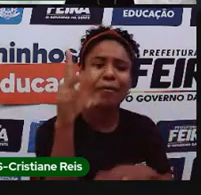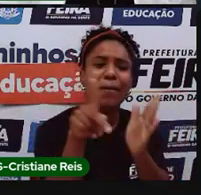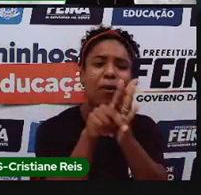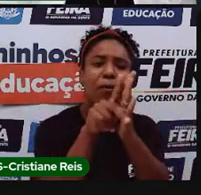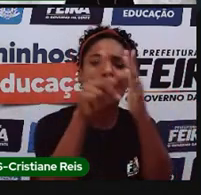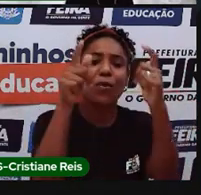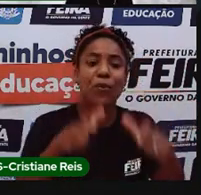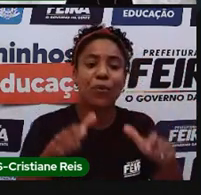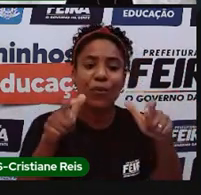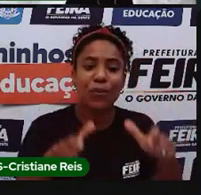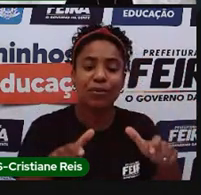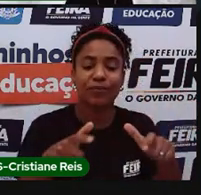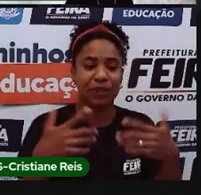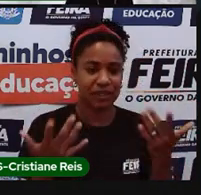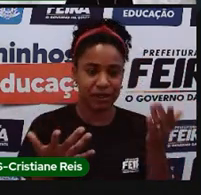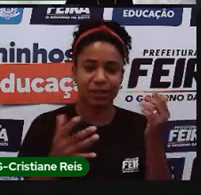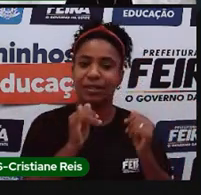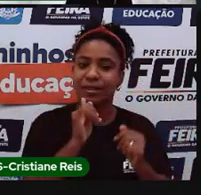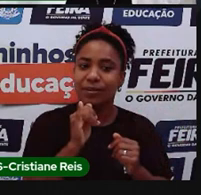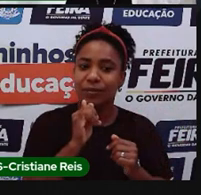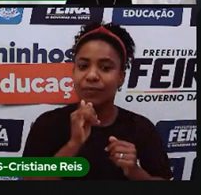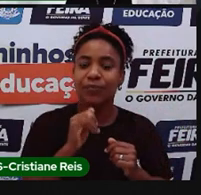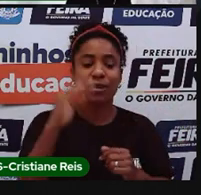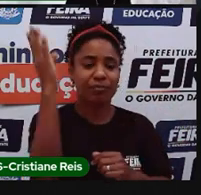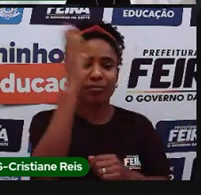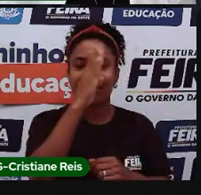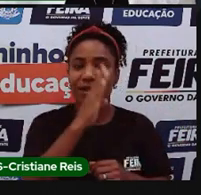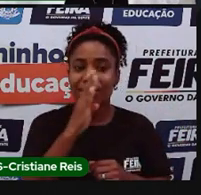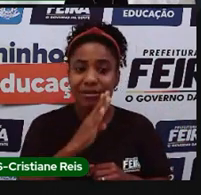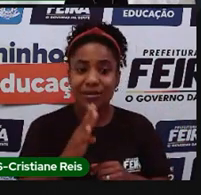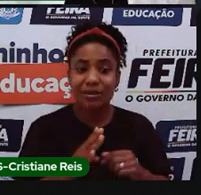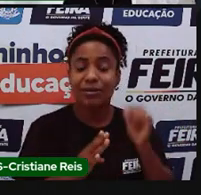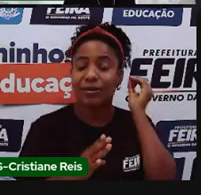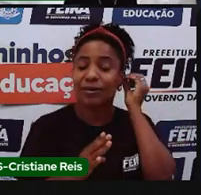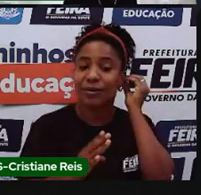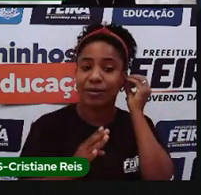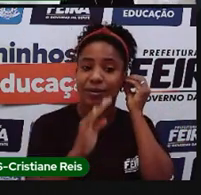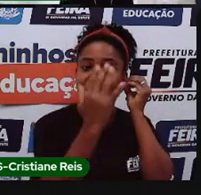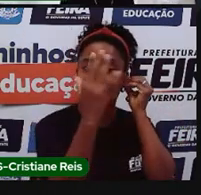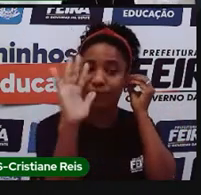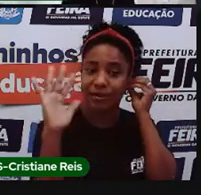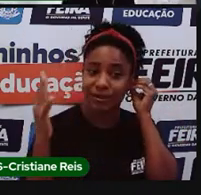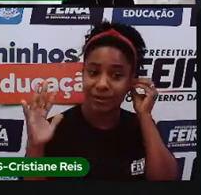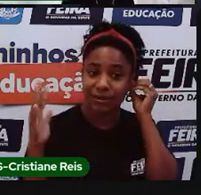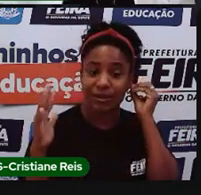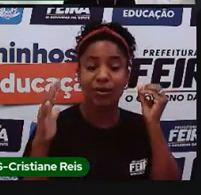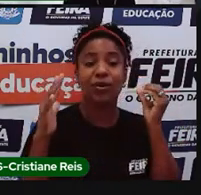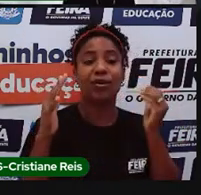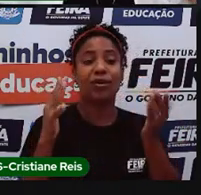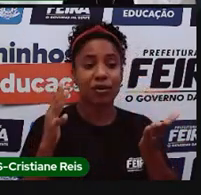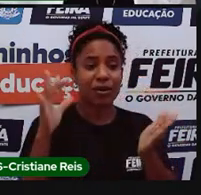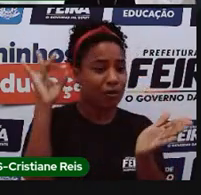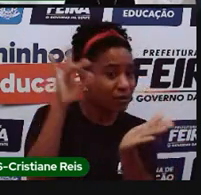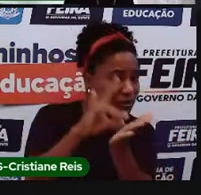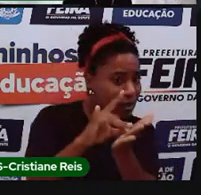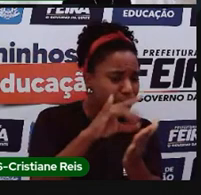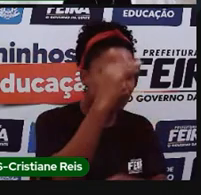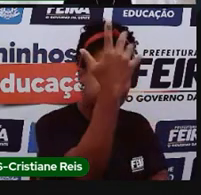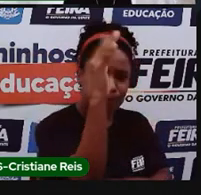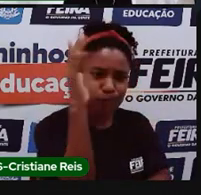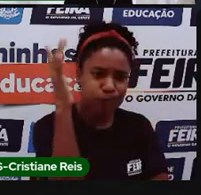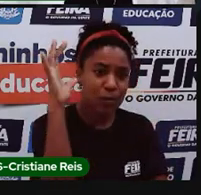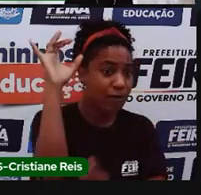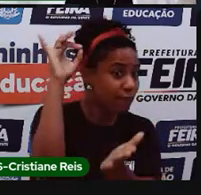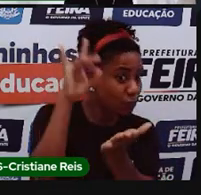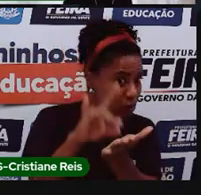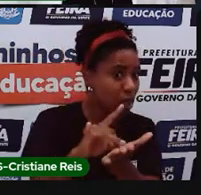que ele diz assim, vegetação do Brasil, por exemplo, aí do lado ele tem, assim, a original, porque na maioria das vezes a imagem que tem lá